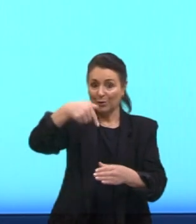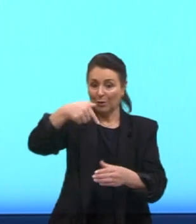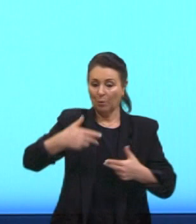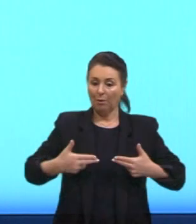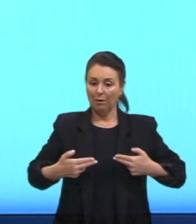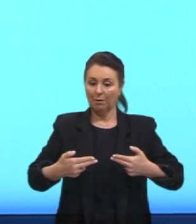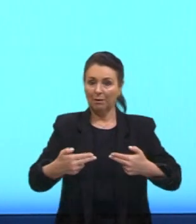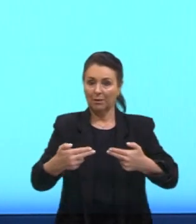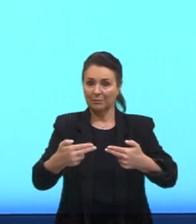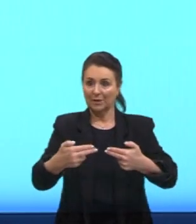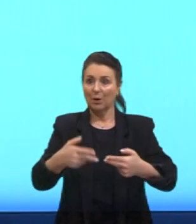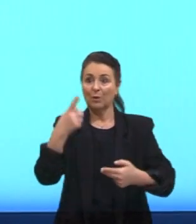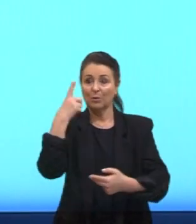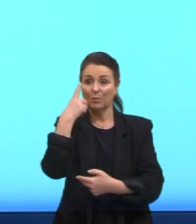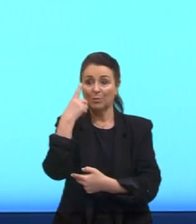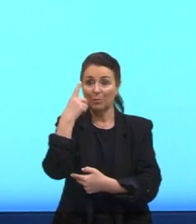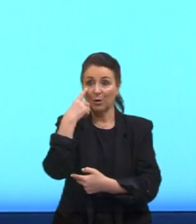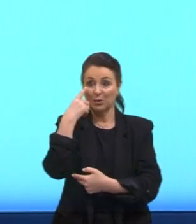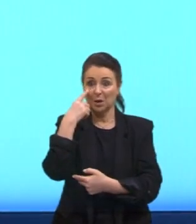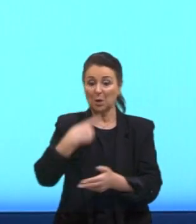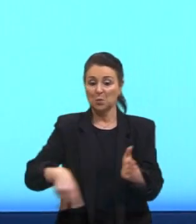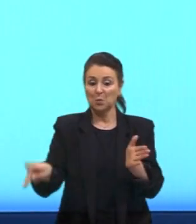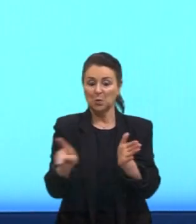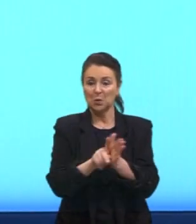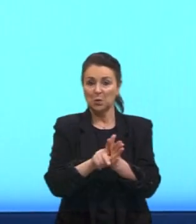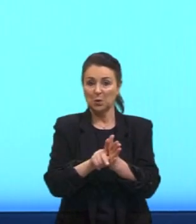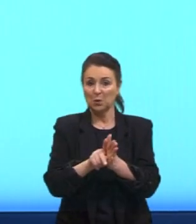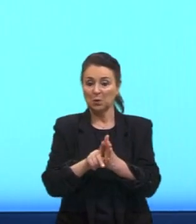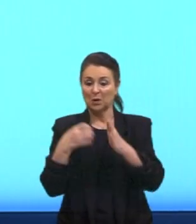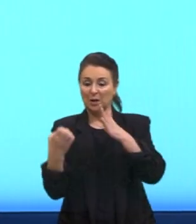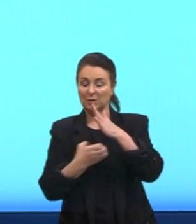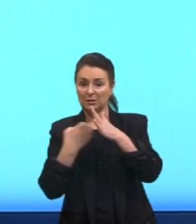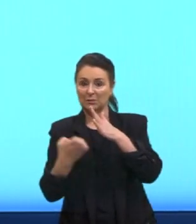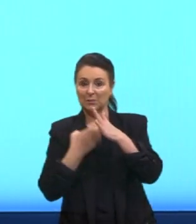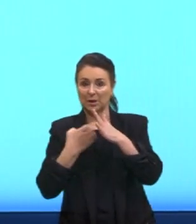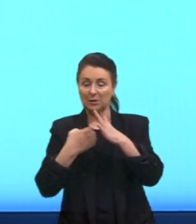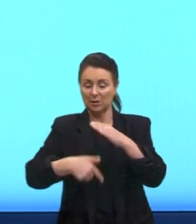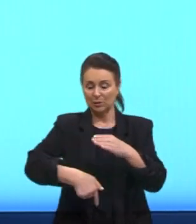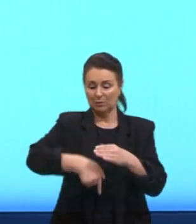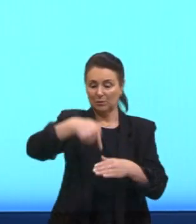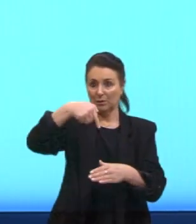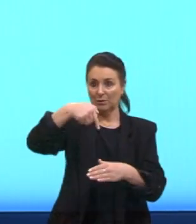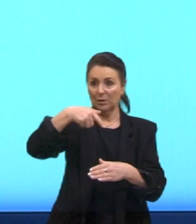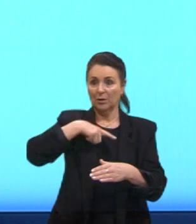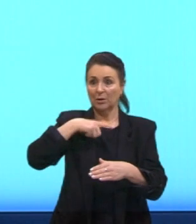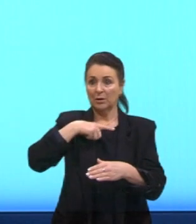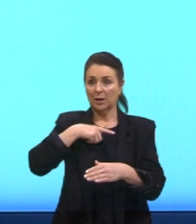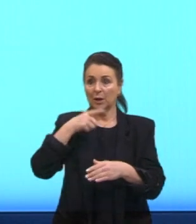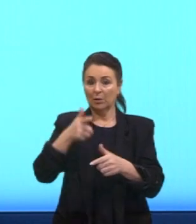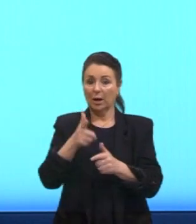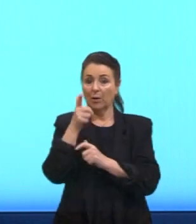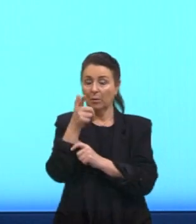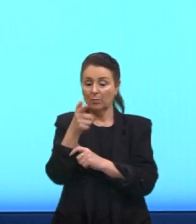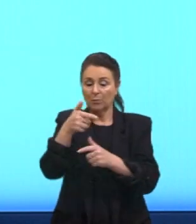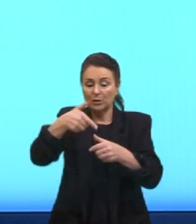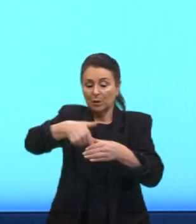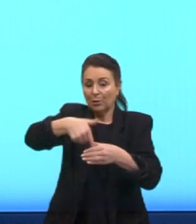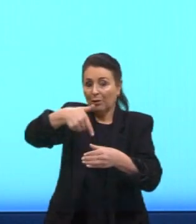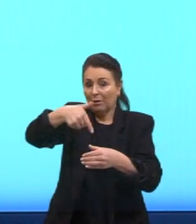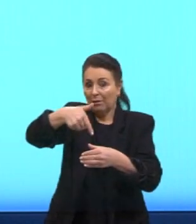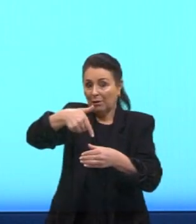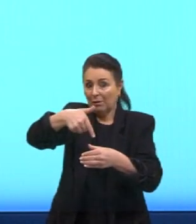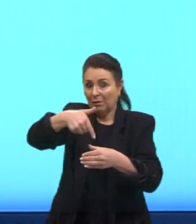justamente sheiks árabes, né, com petróleo ali, uma bomba de combustível, né, mostrando todo o seu poderio.